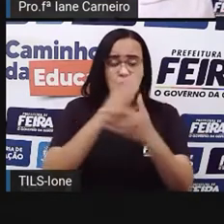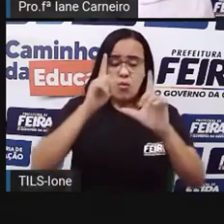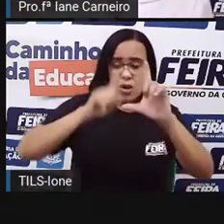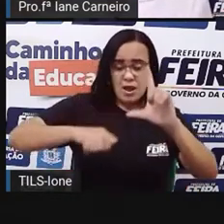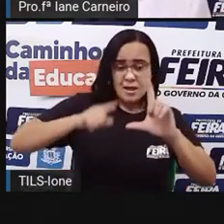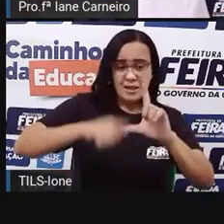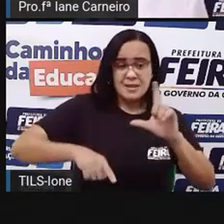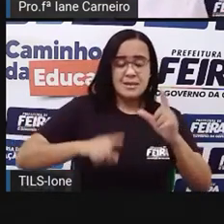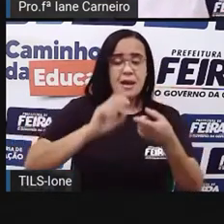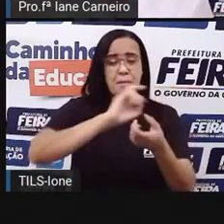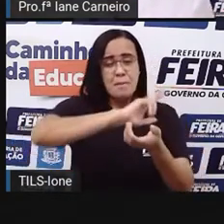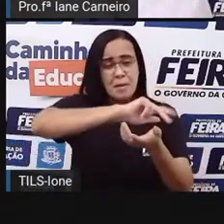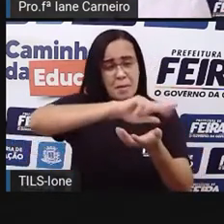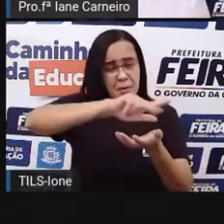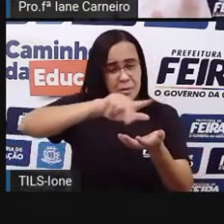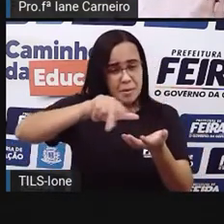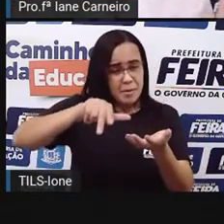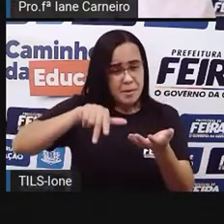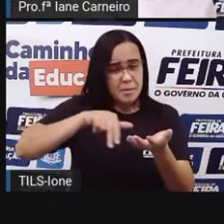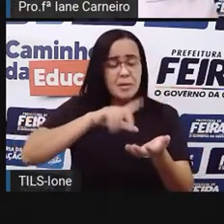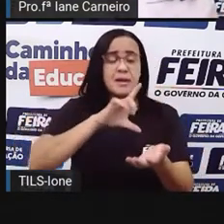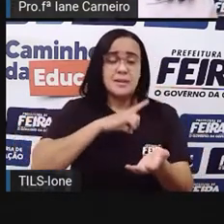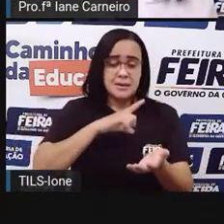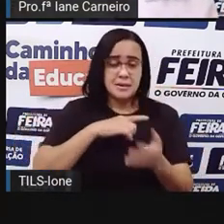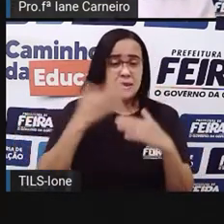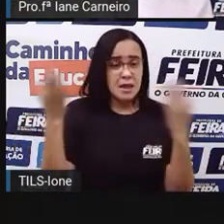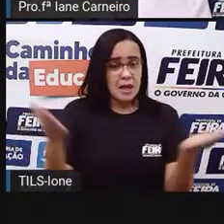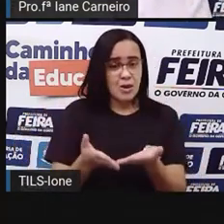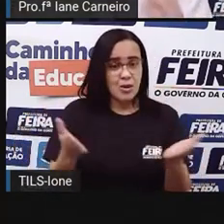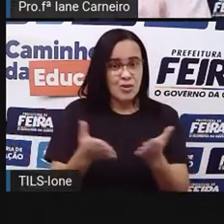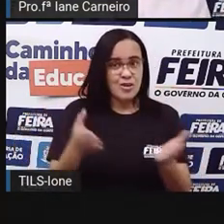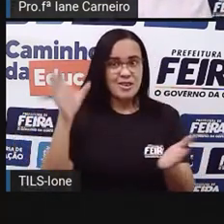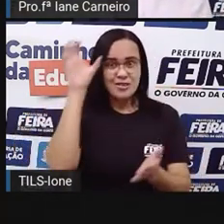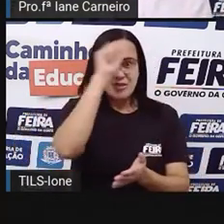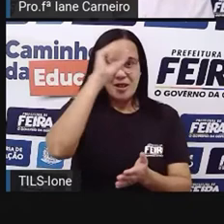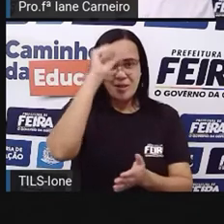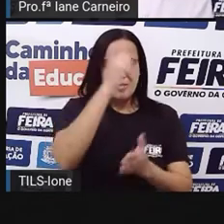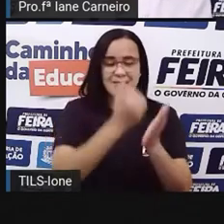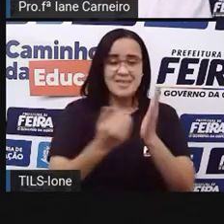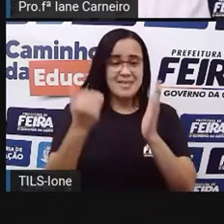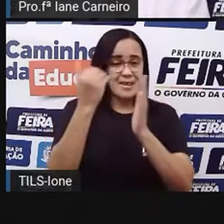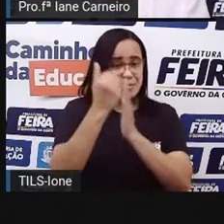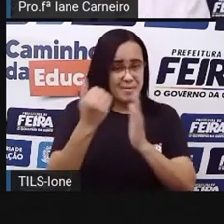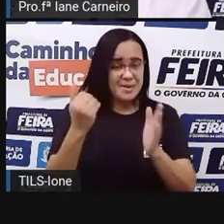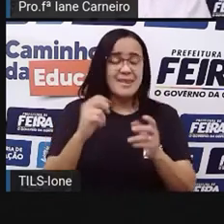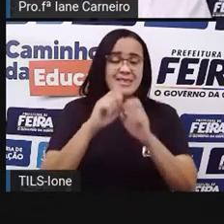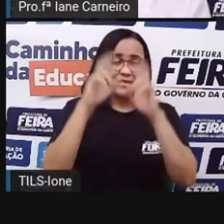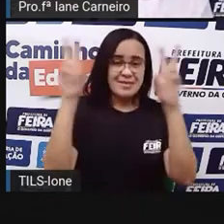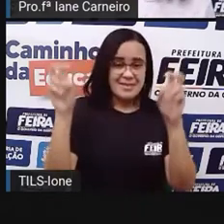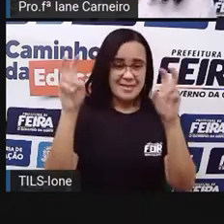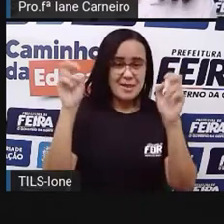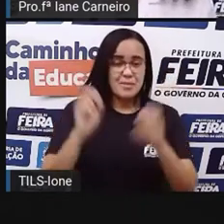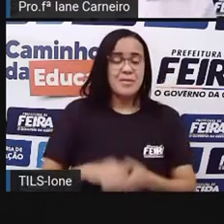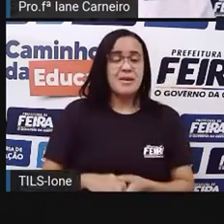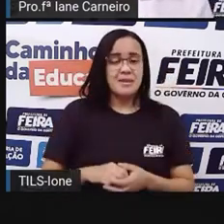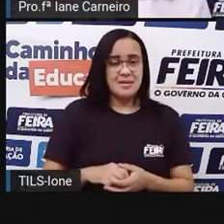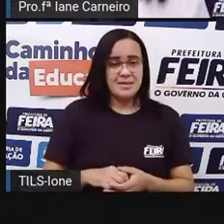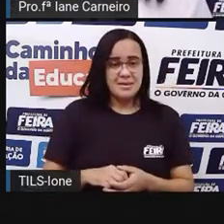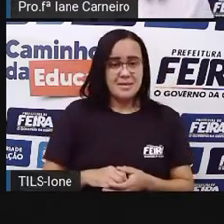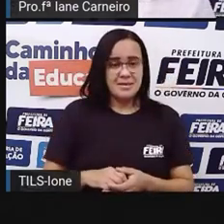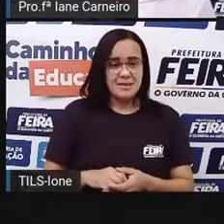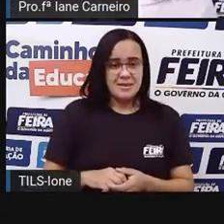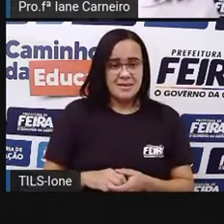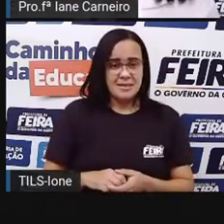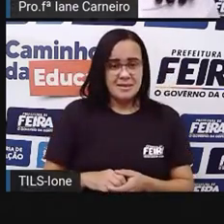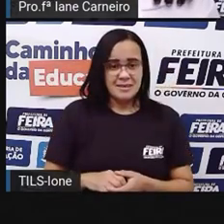de letras, né? E a gente vai conversar sobre isso aqui agora. Essa aula é a aula de número 156 e uma aula